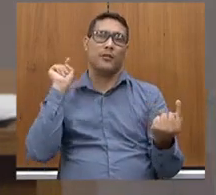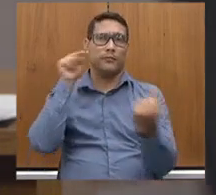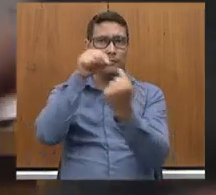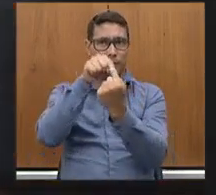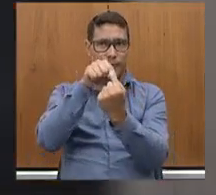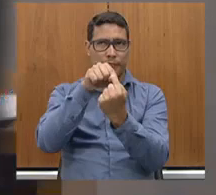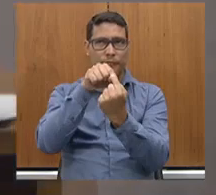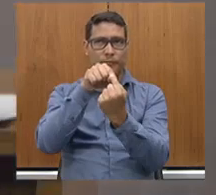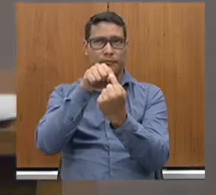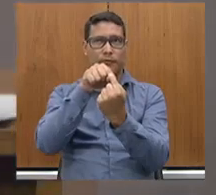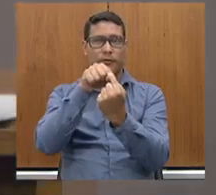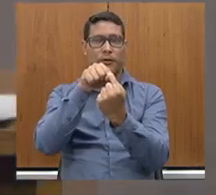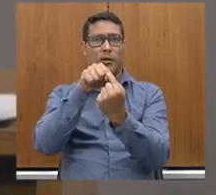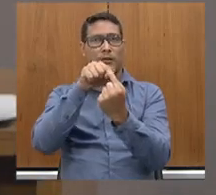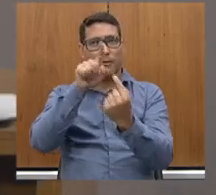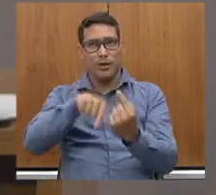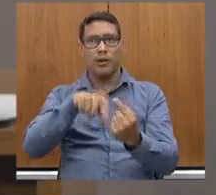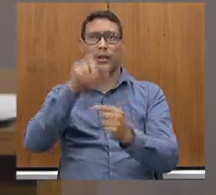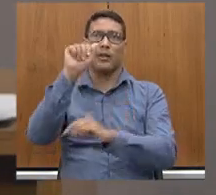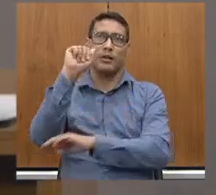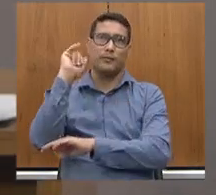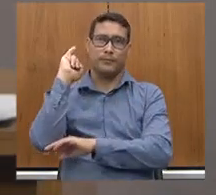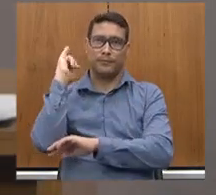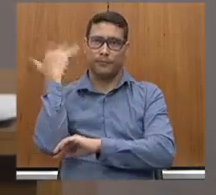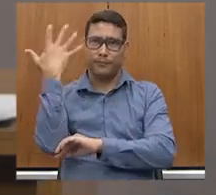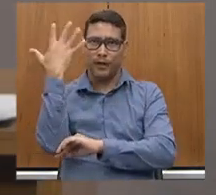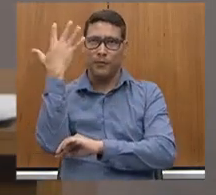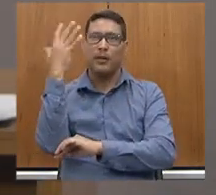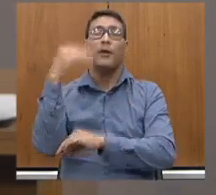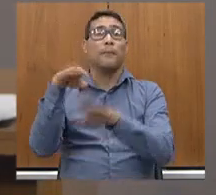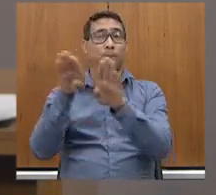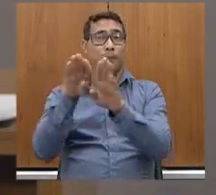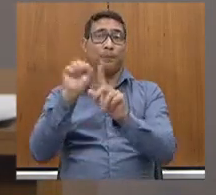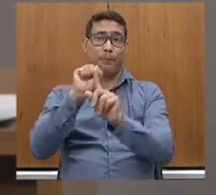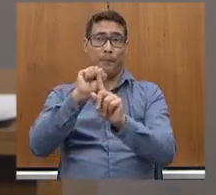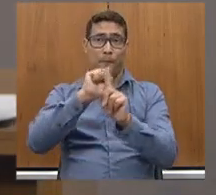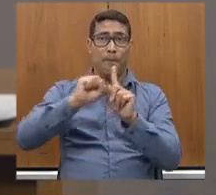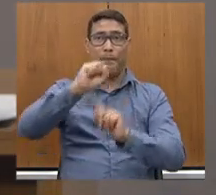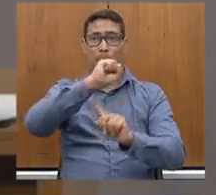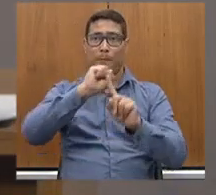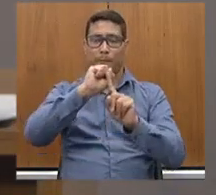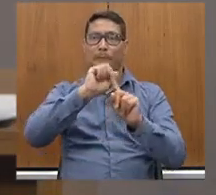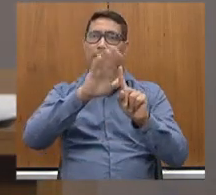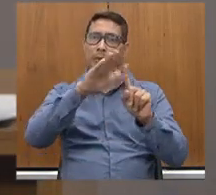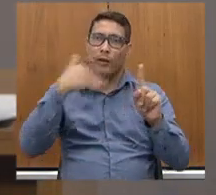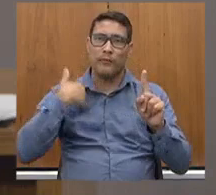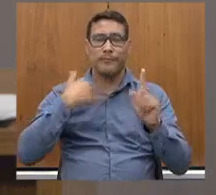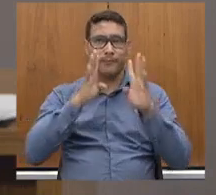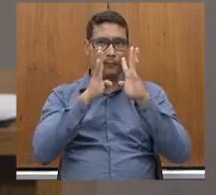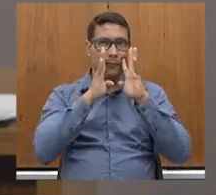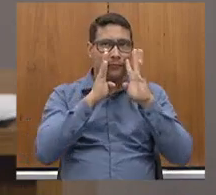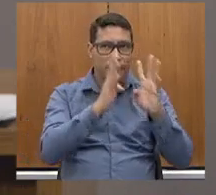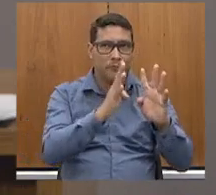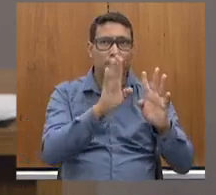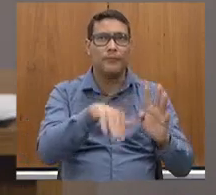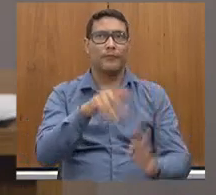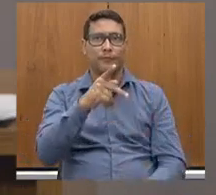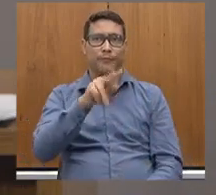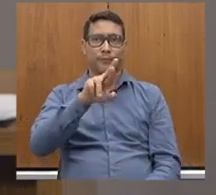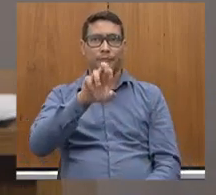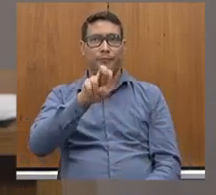ambiental e também a questão social das escutas prévias às